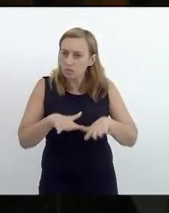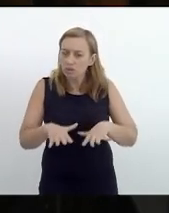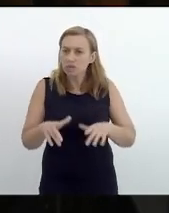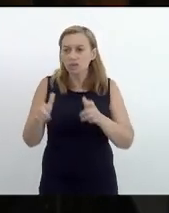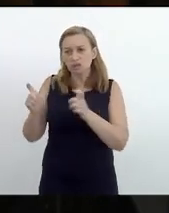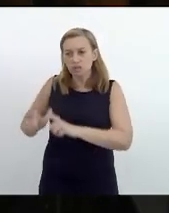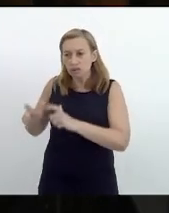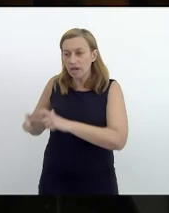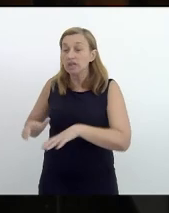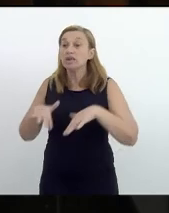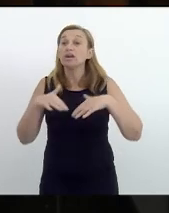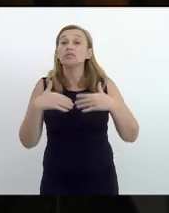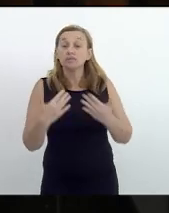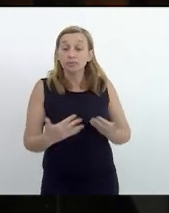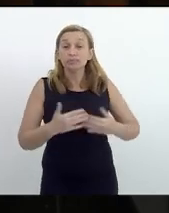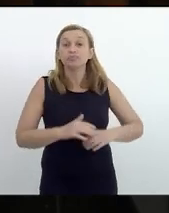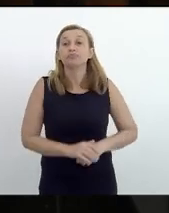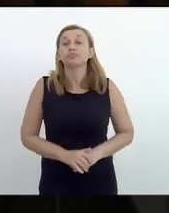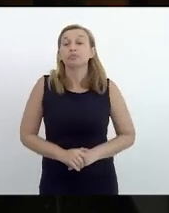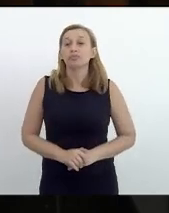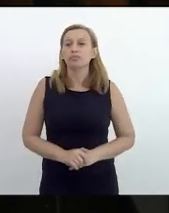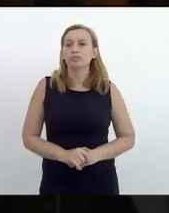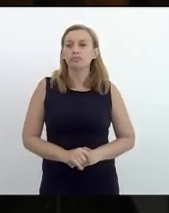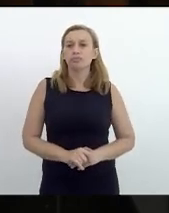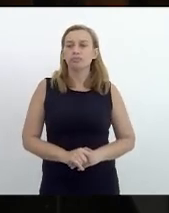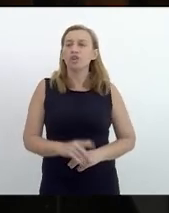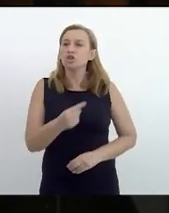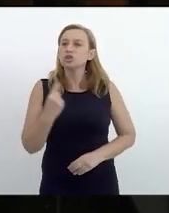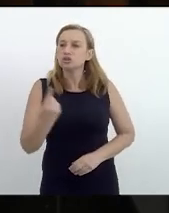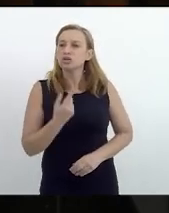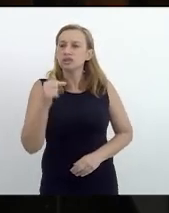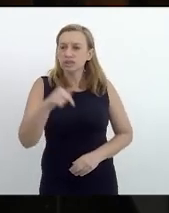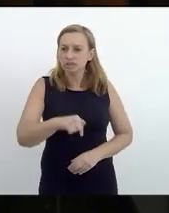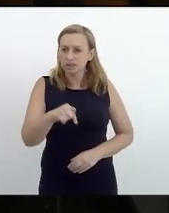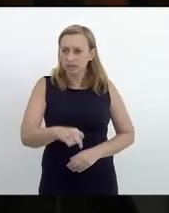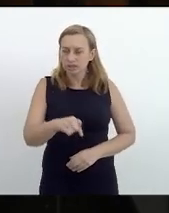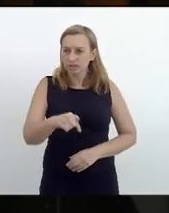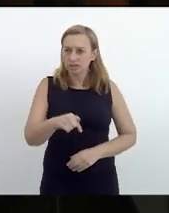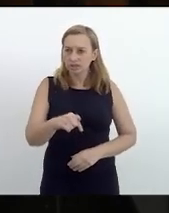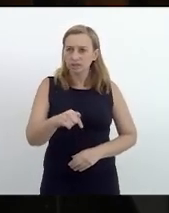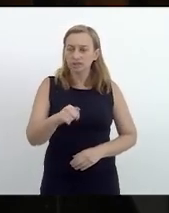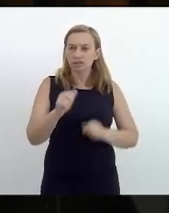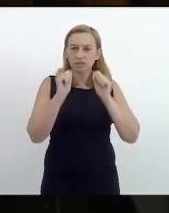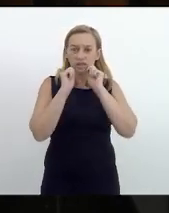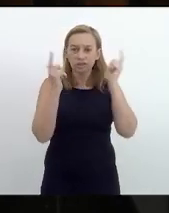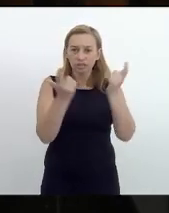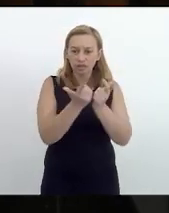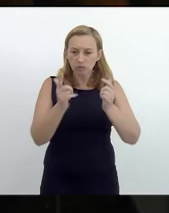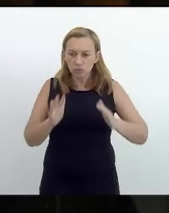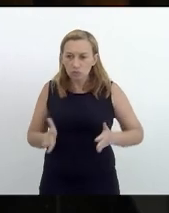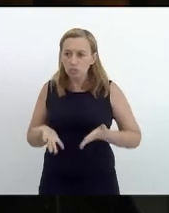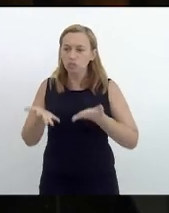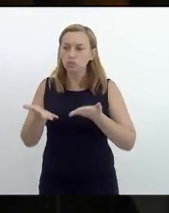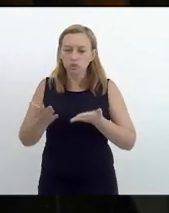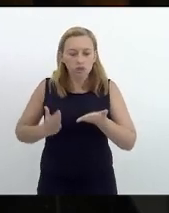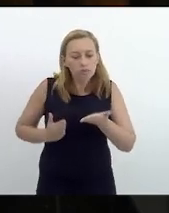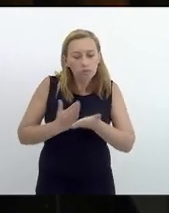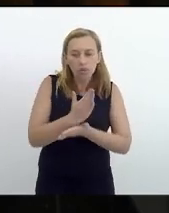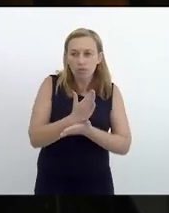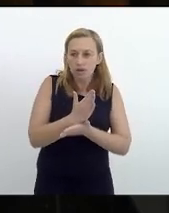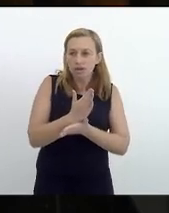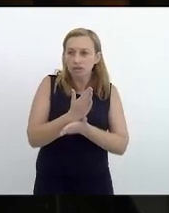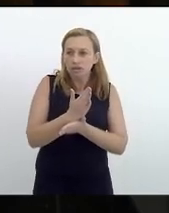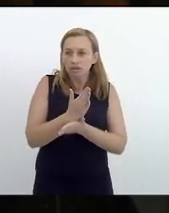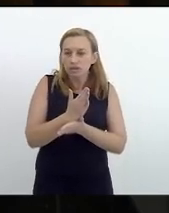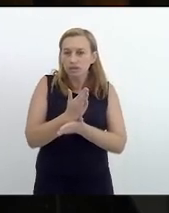territórios e aí quando nós aqui na Assembleia tomamos a iniciativa de aprovar uma medida para